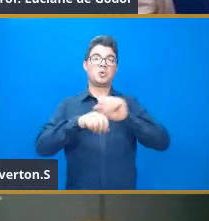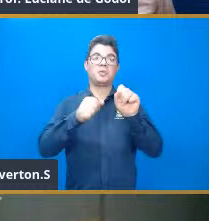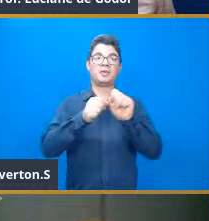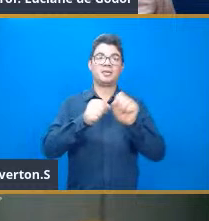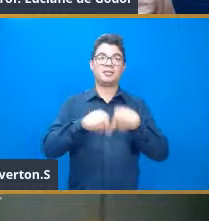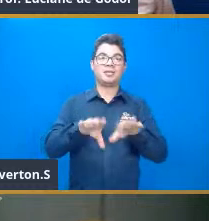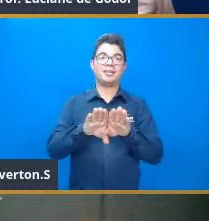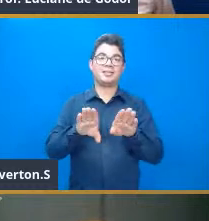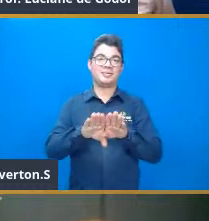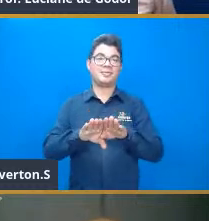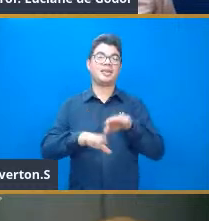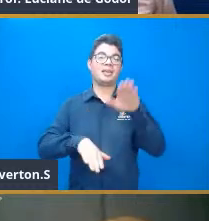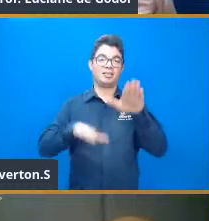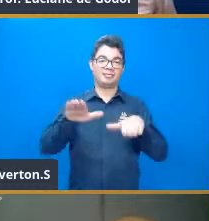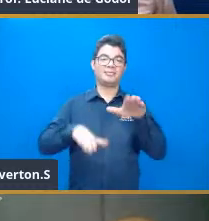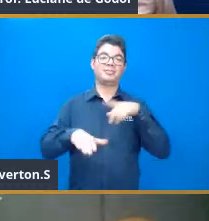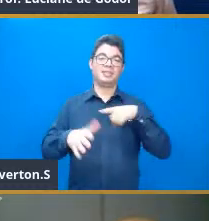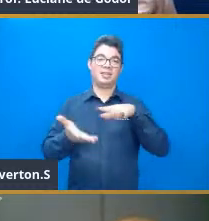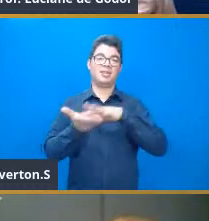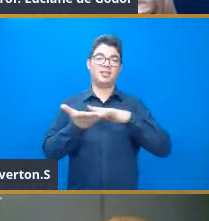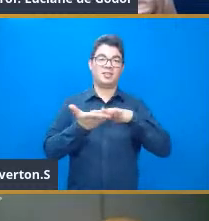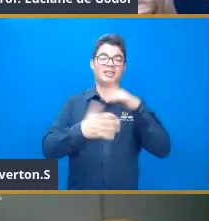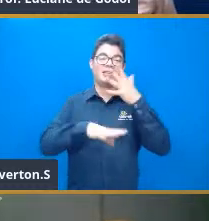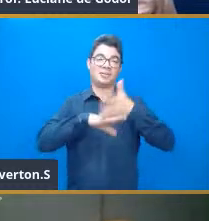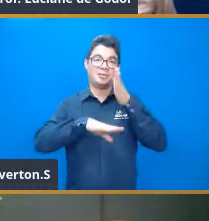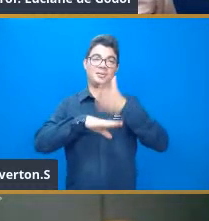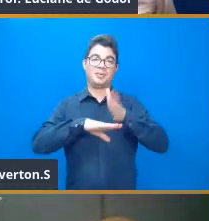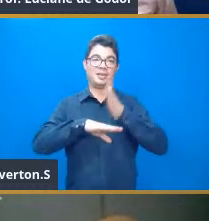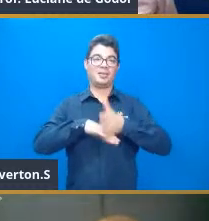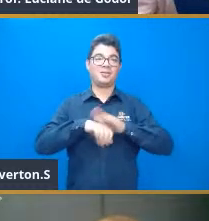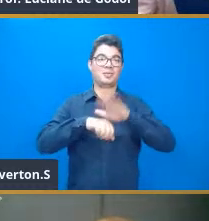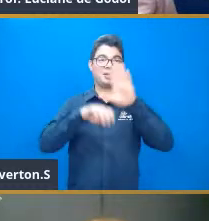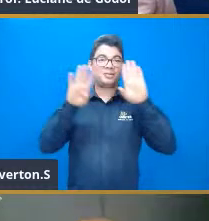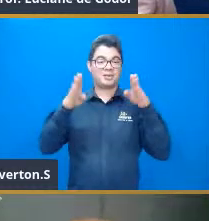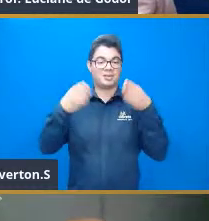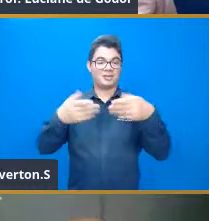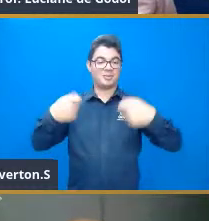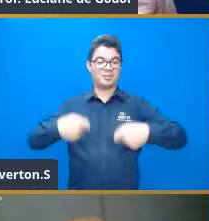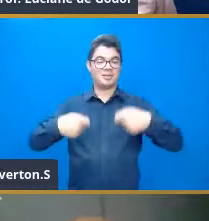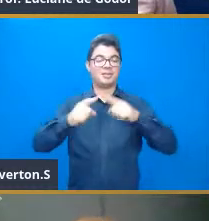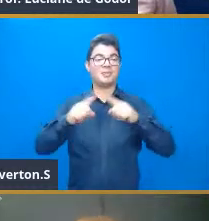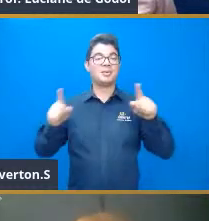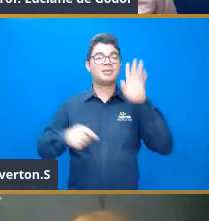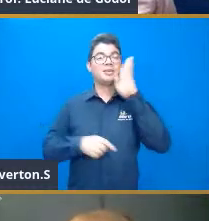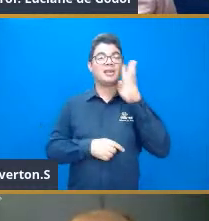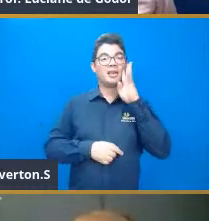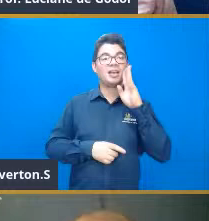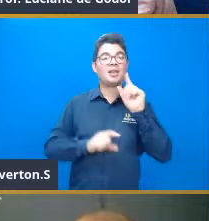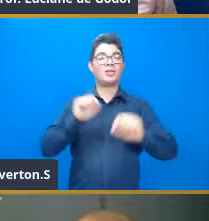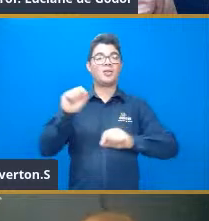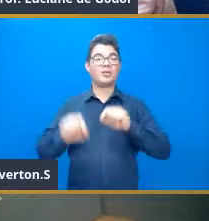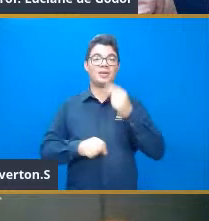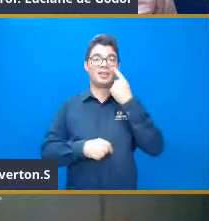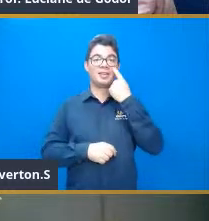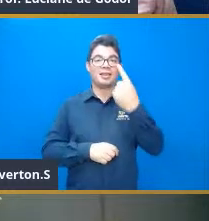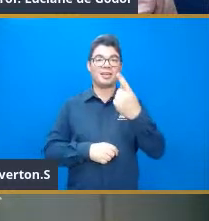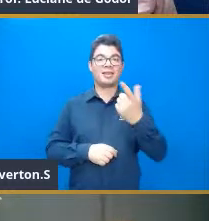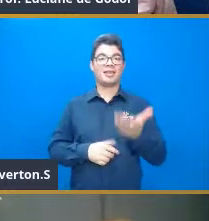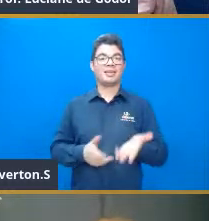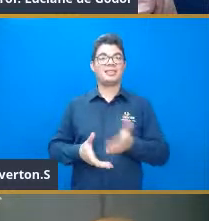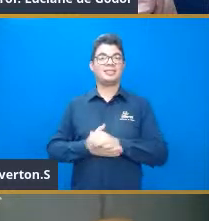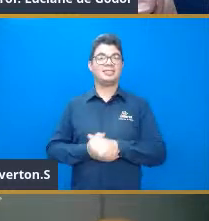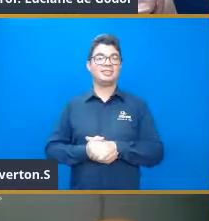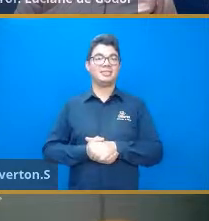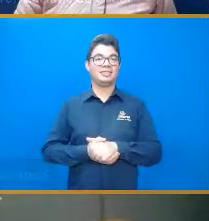tem alguns calculadores, assim, que exigem, né, um treinamento mais específico lá, mas o legal, assim, que é super importante a gente comentar também, que, assim, todos os